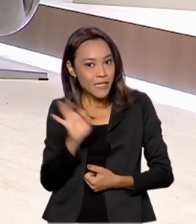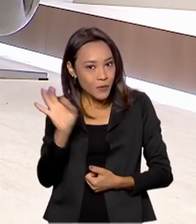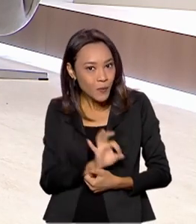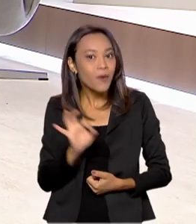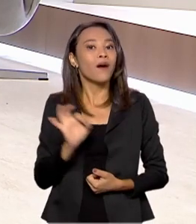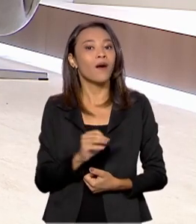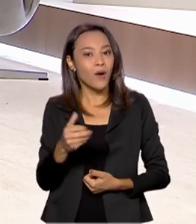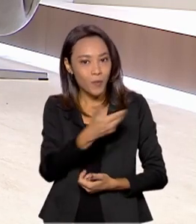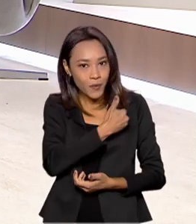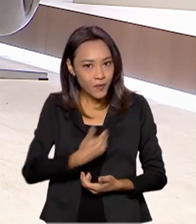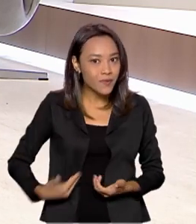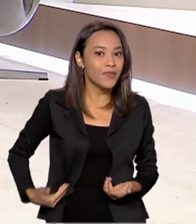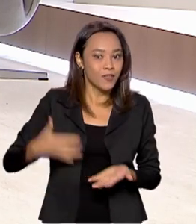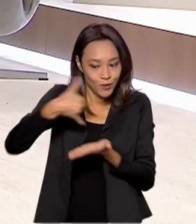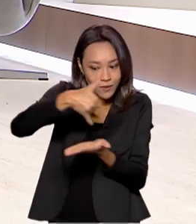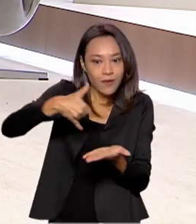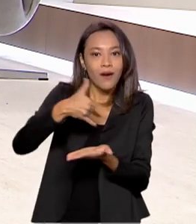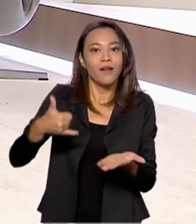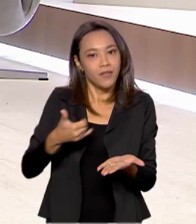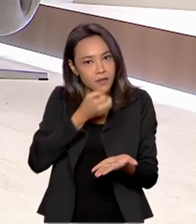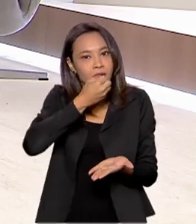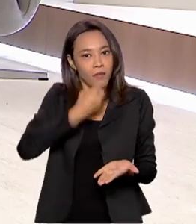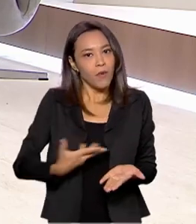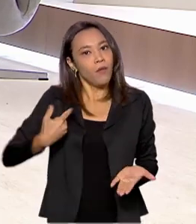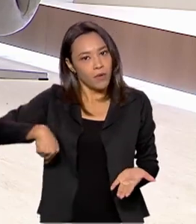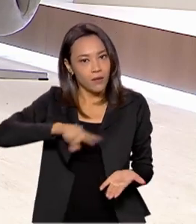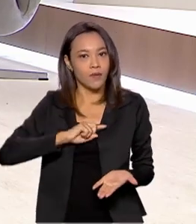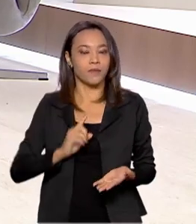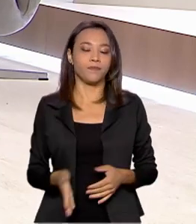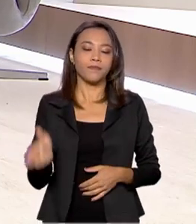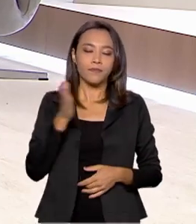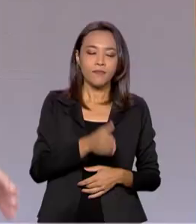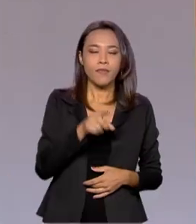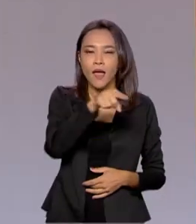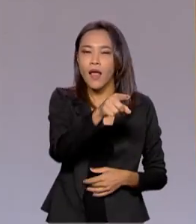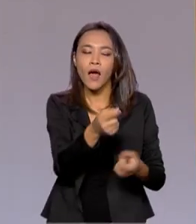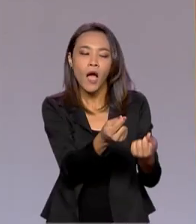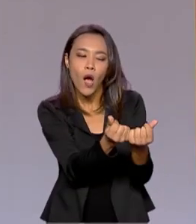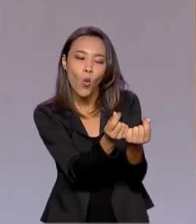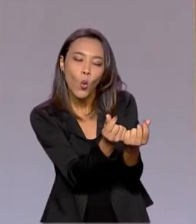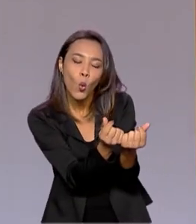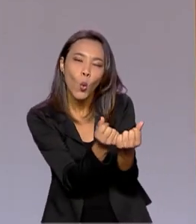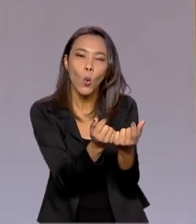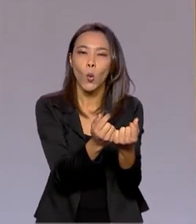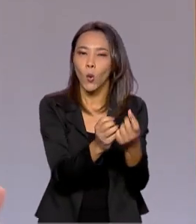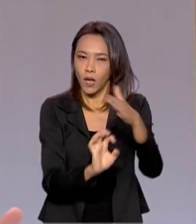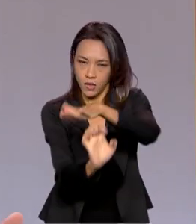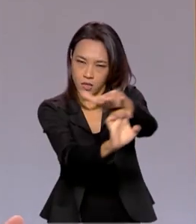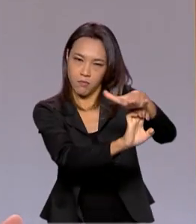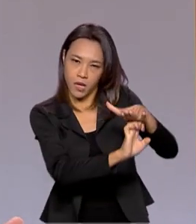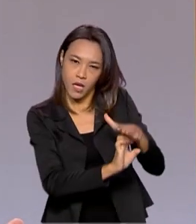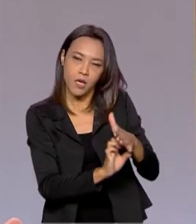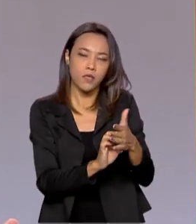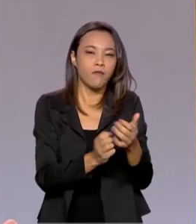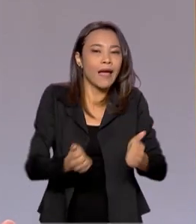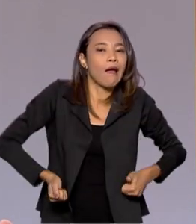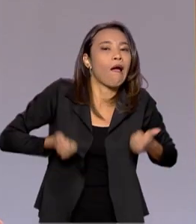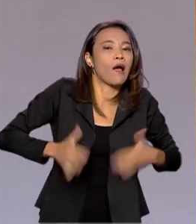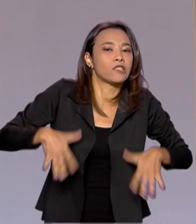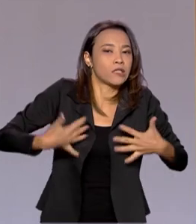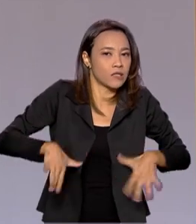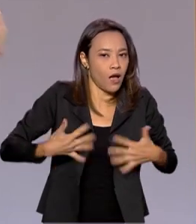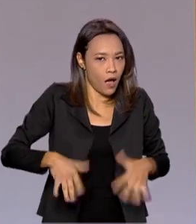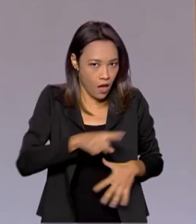União, que é um benefício para todos nós. A petroleira calcula quanto que ela vai gastar ali, quanto que ela gasta efetivamente